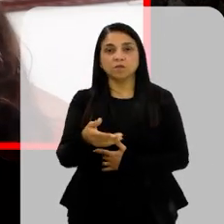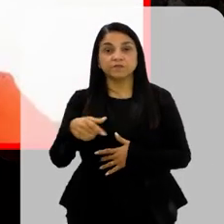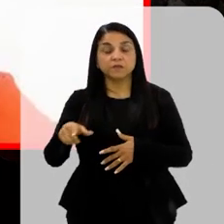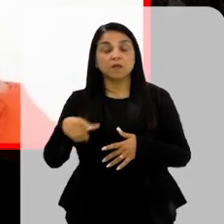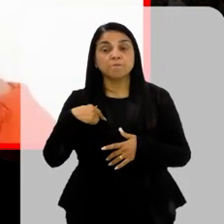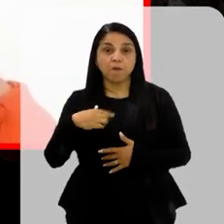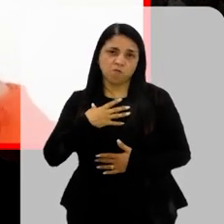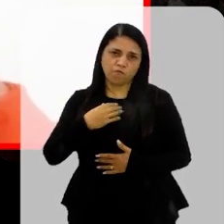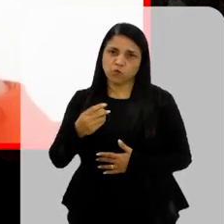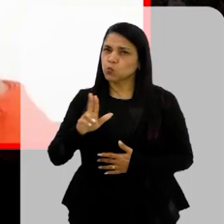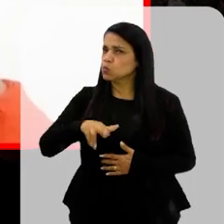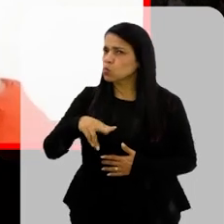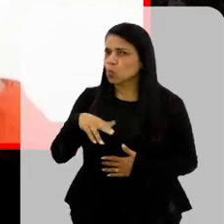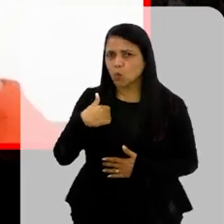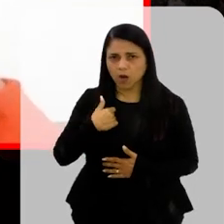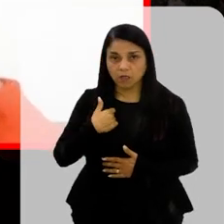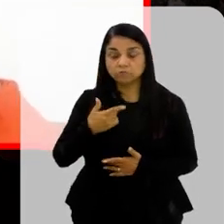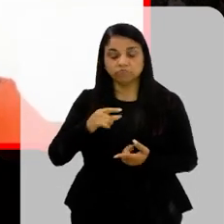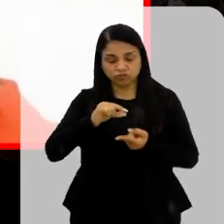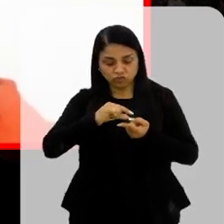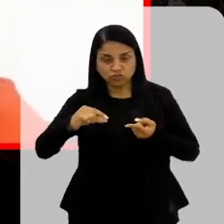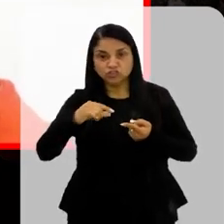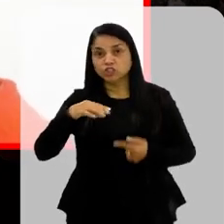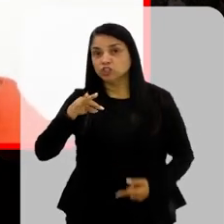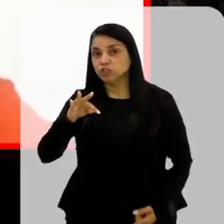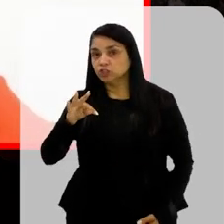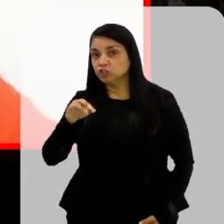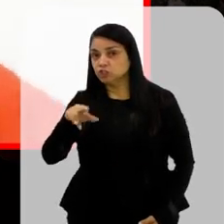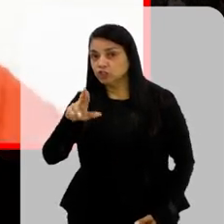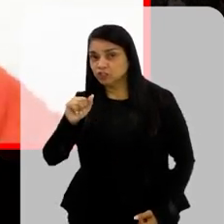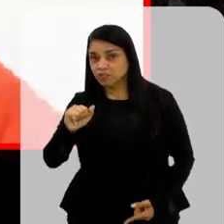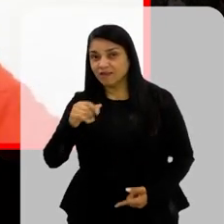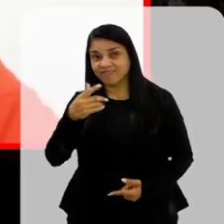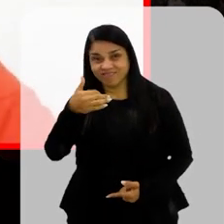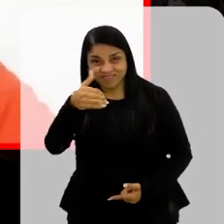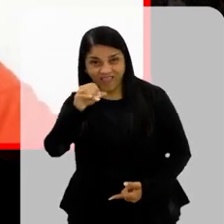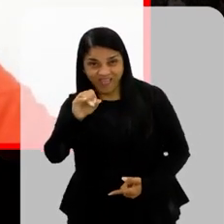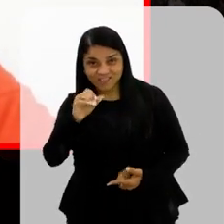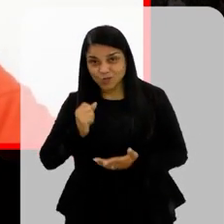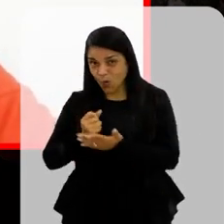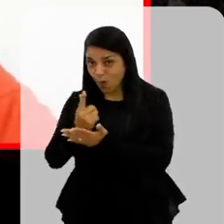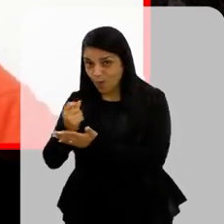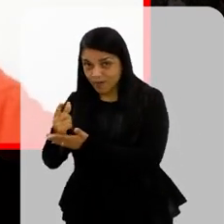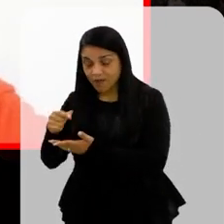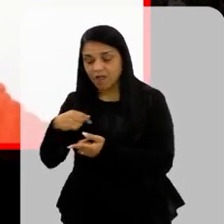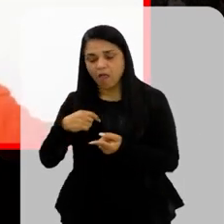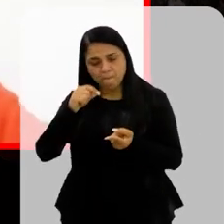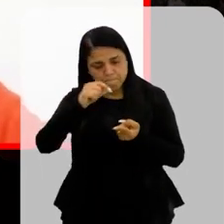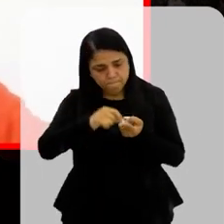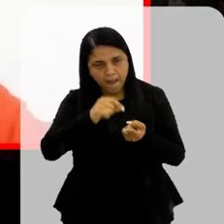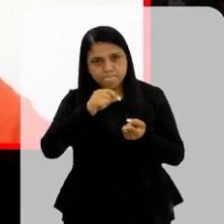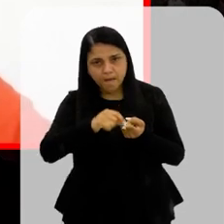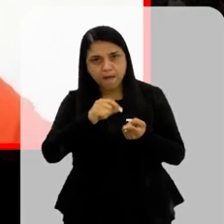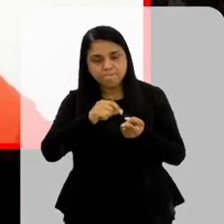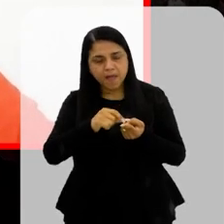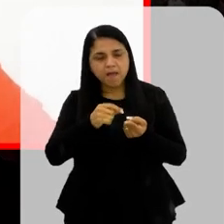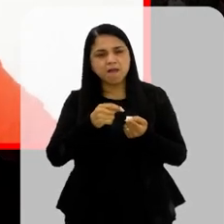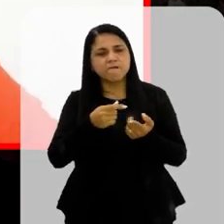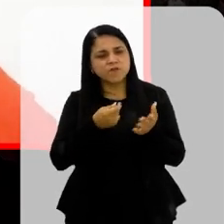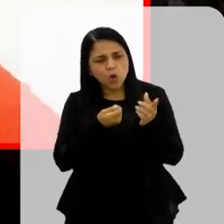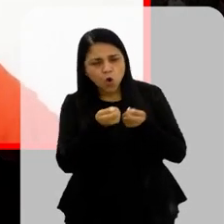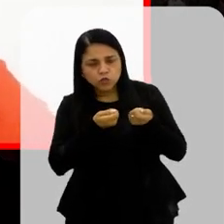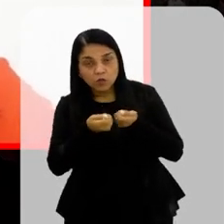aí a gente Começou A tira Que eu comprei Só vinham 10 tiras Eu fiquei Fazendo esse monitoramento Até ele chegar Em 100